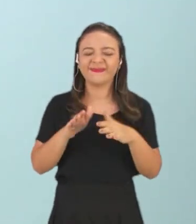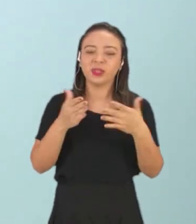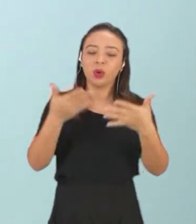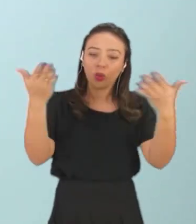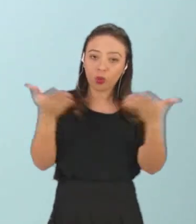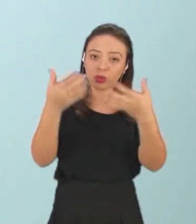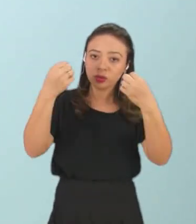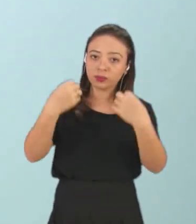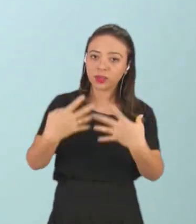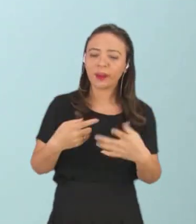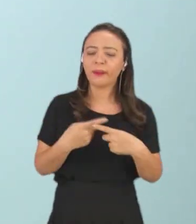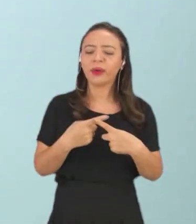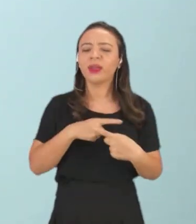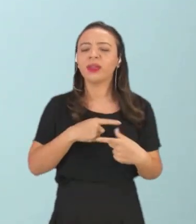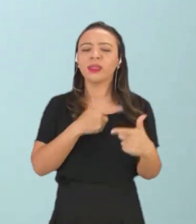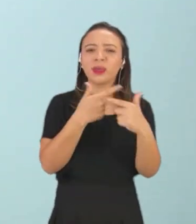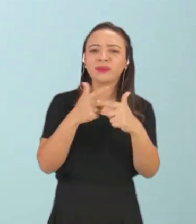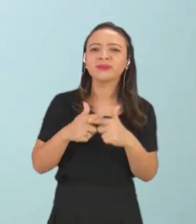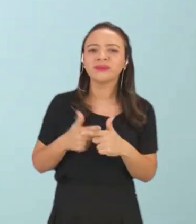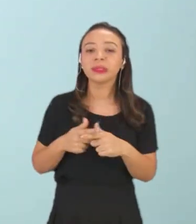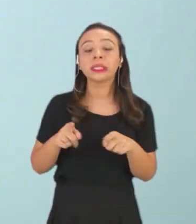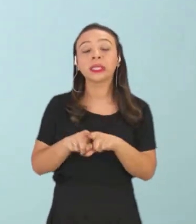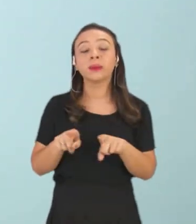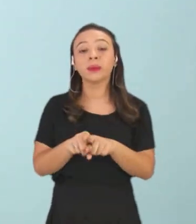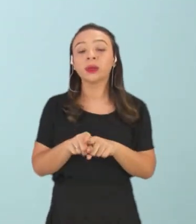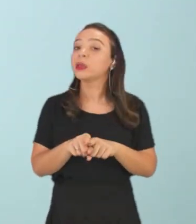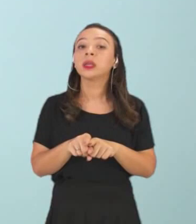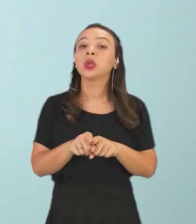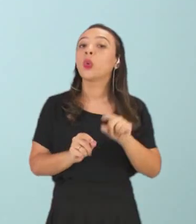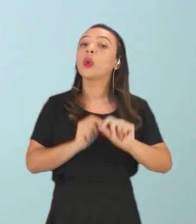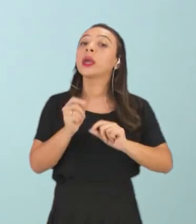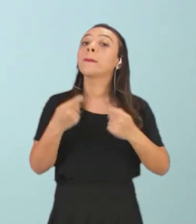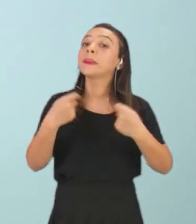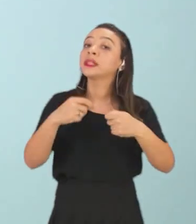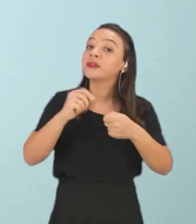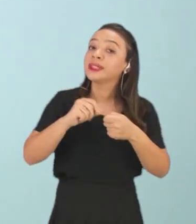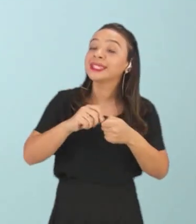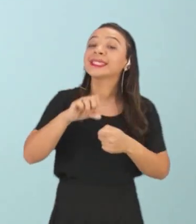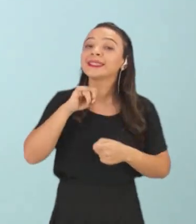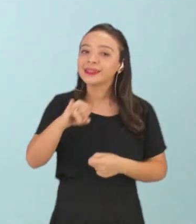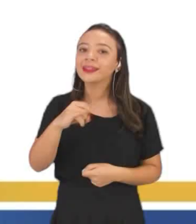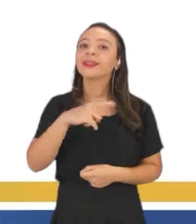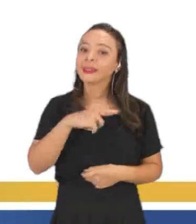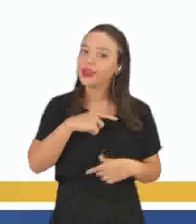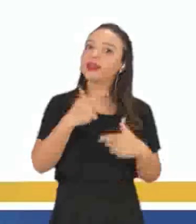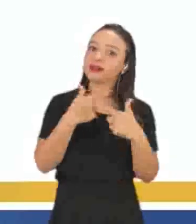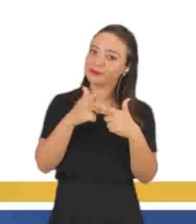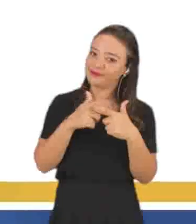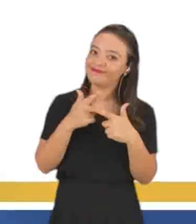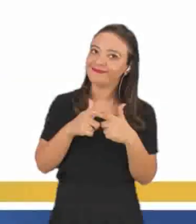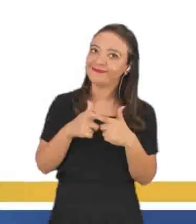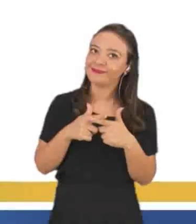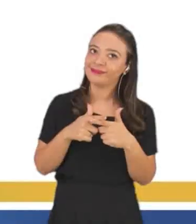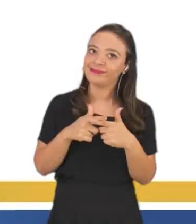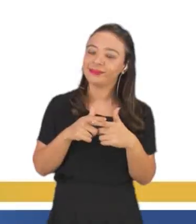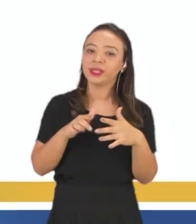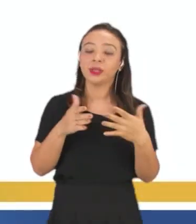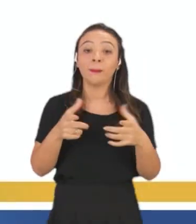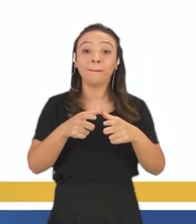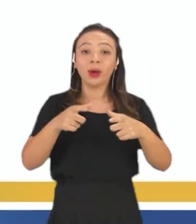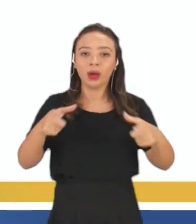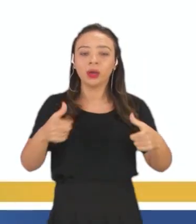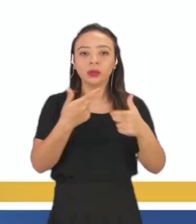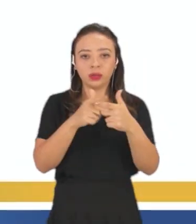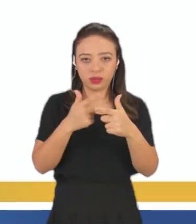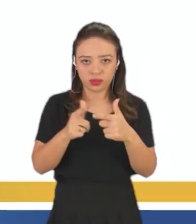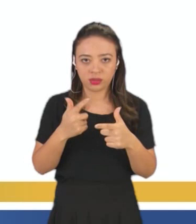um pouquinho sobre por que acontecem os acidentes e quais são as providências que precisamos tomar se isso acontecer. A maioria